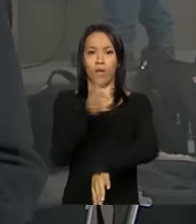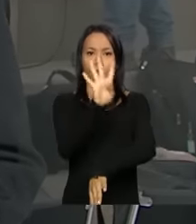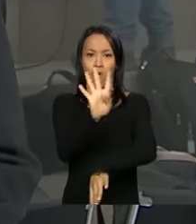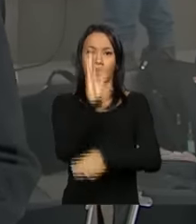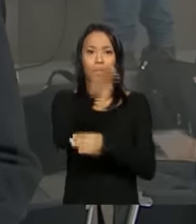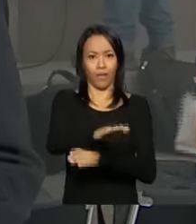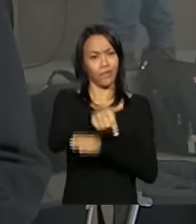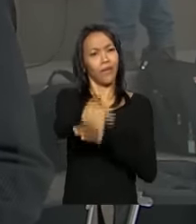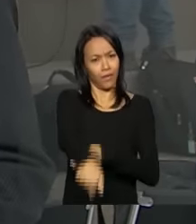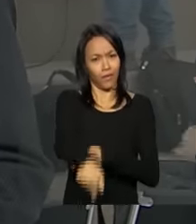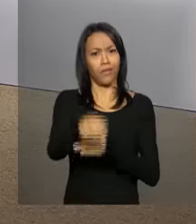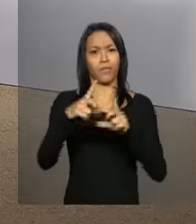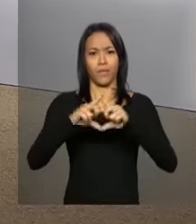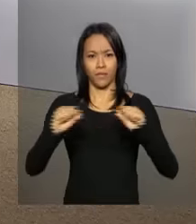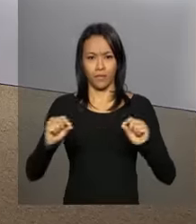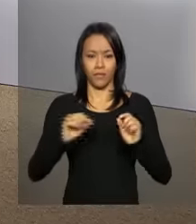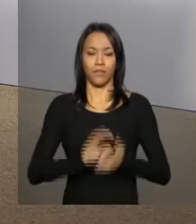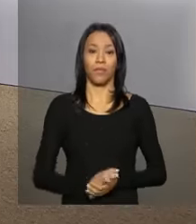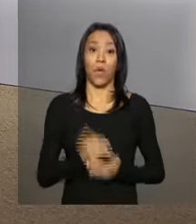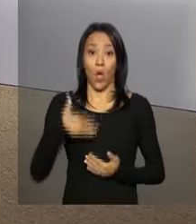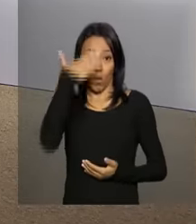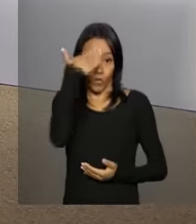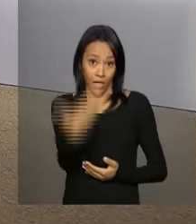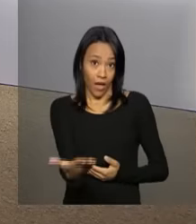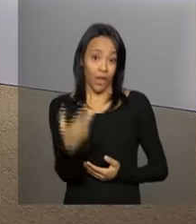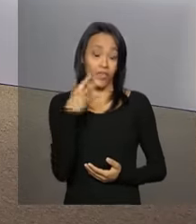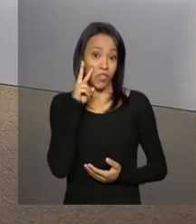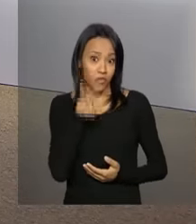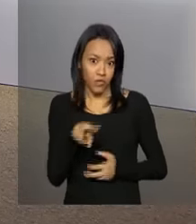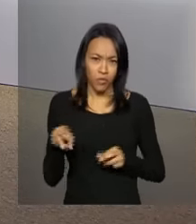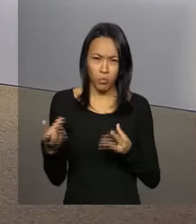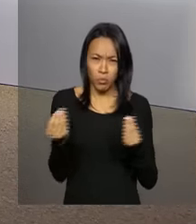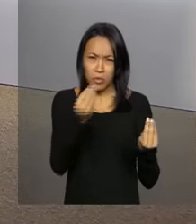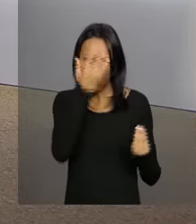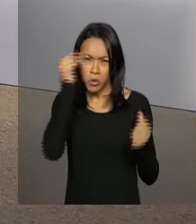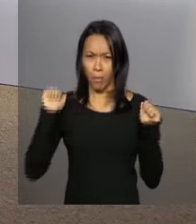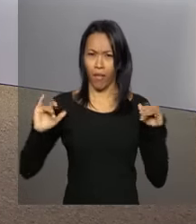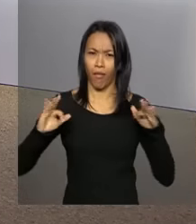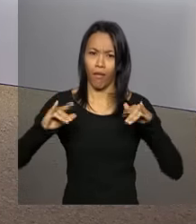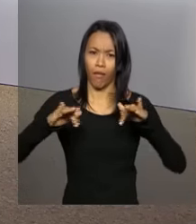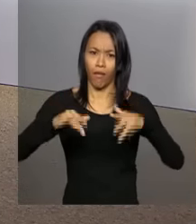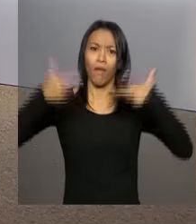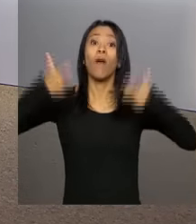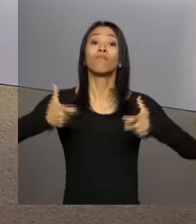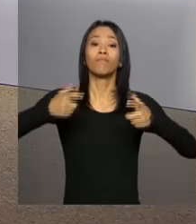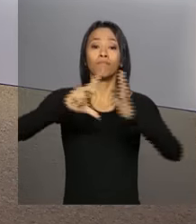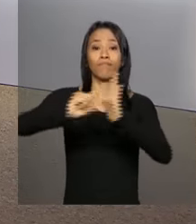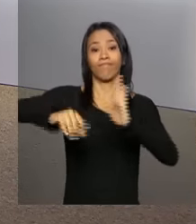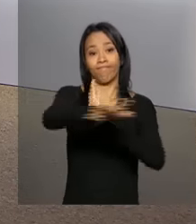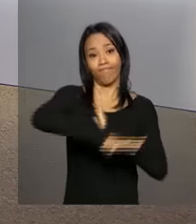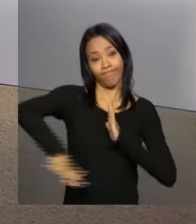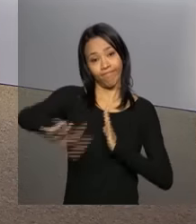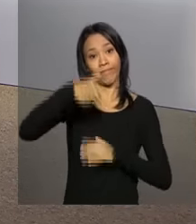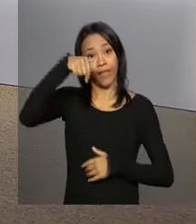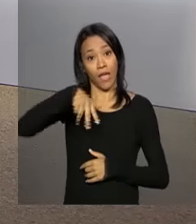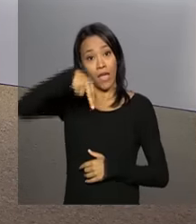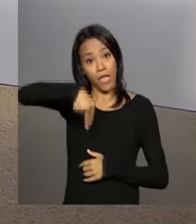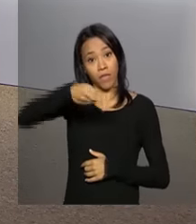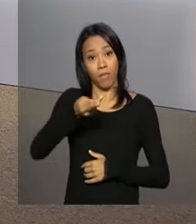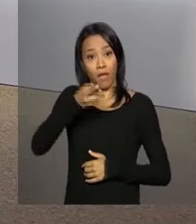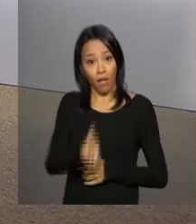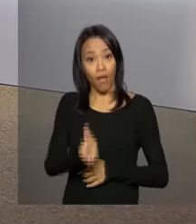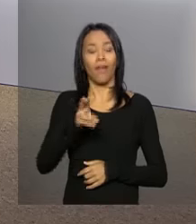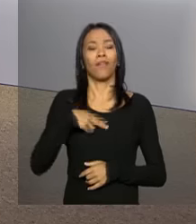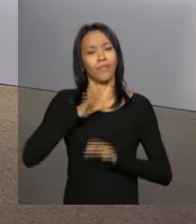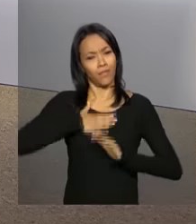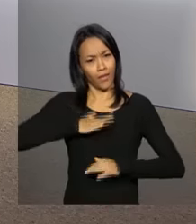em Brasília. Jaime. João Pedro, muito obrigado. A gente viu aí movimentação intensa lá no Palácio do Planalto. A NBR transmite, daqui a